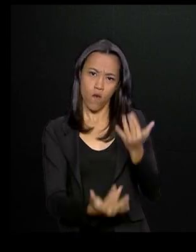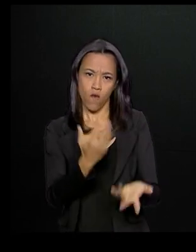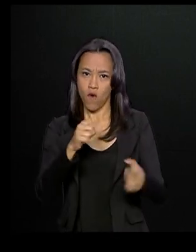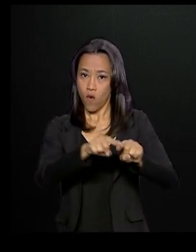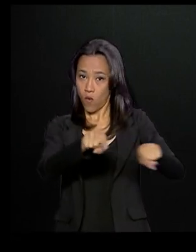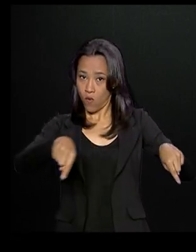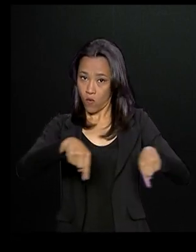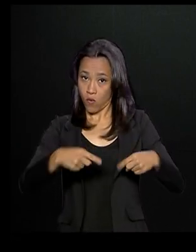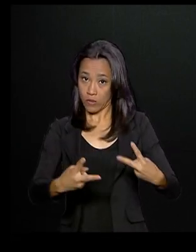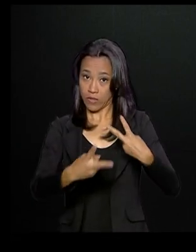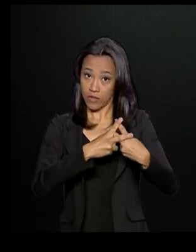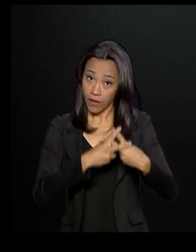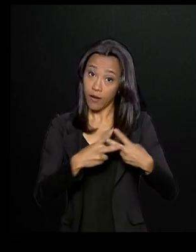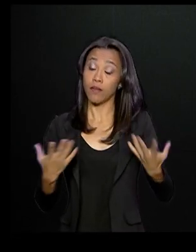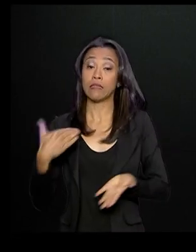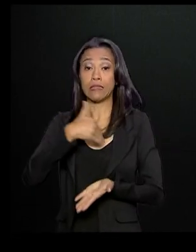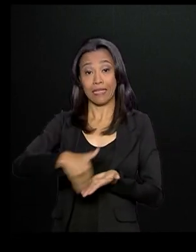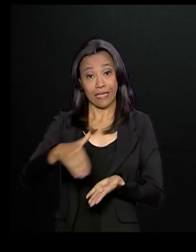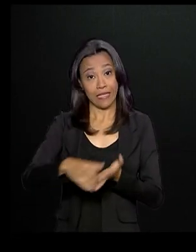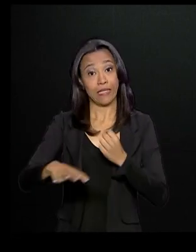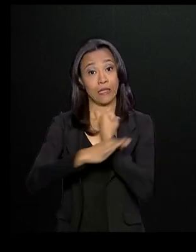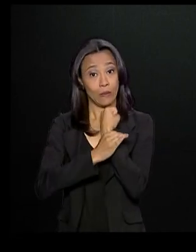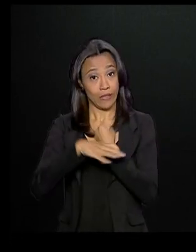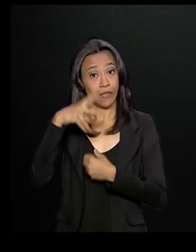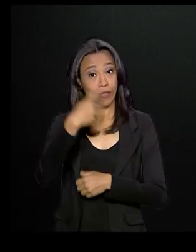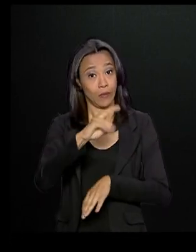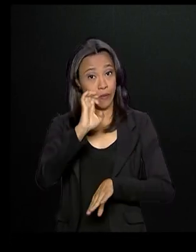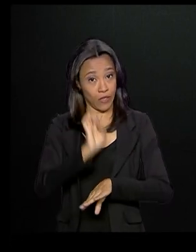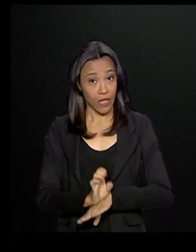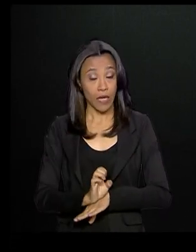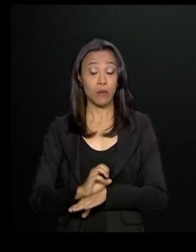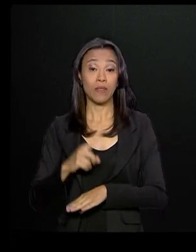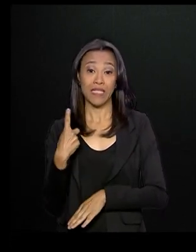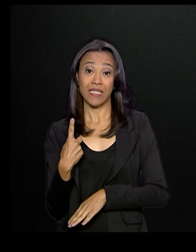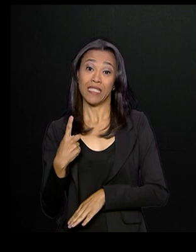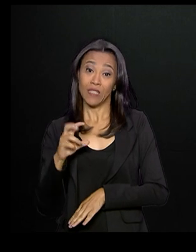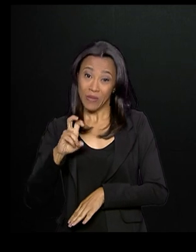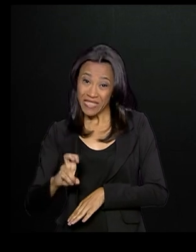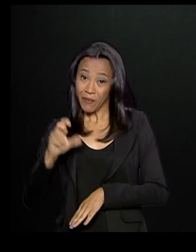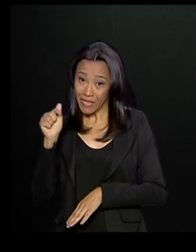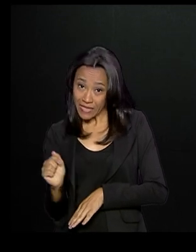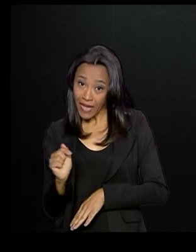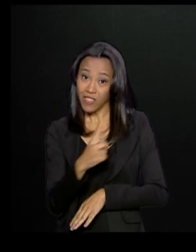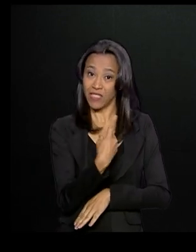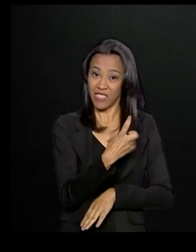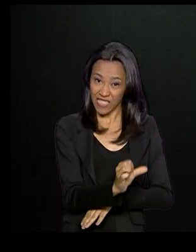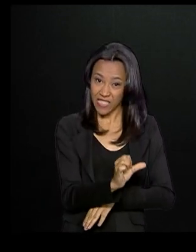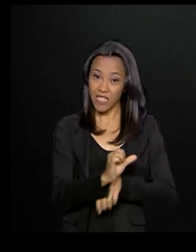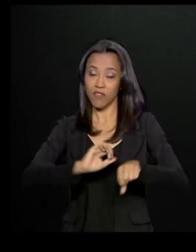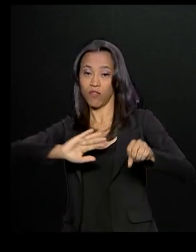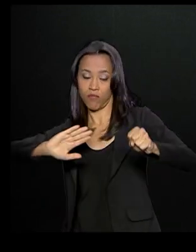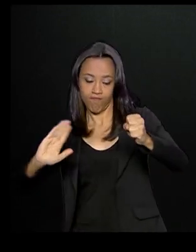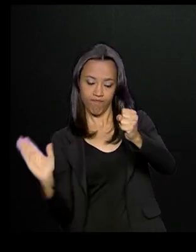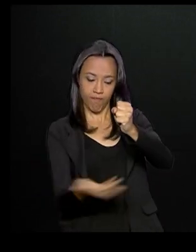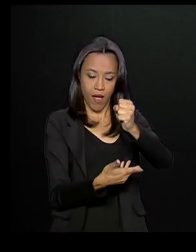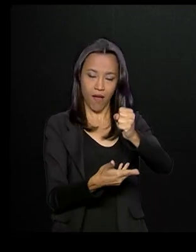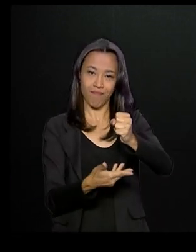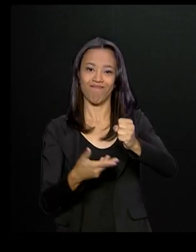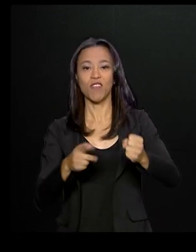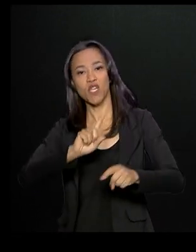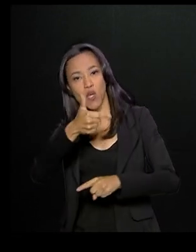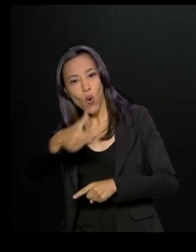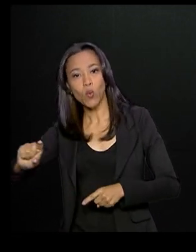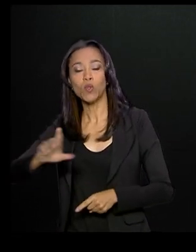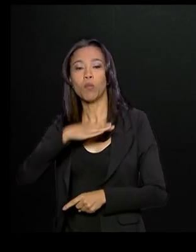De acordo com a Secretaria de Segurança do Pará, 16 dos 57 detentos mortos foram decapitados e o restante morreu por